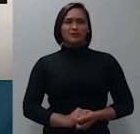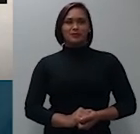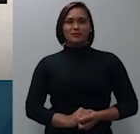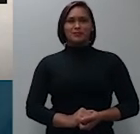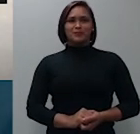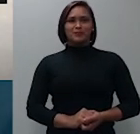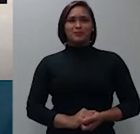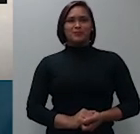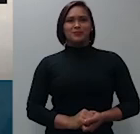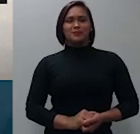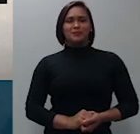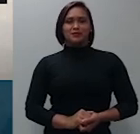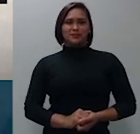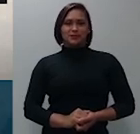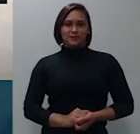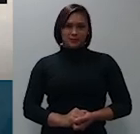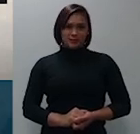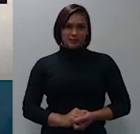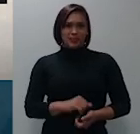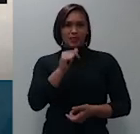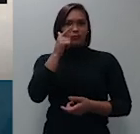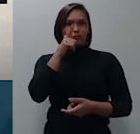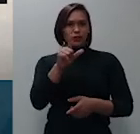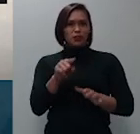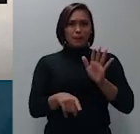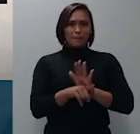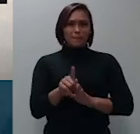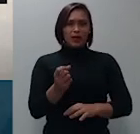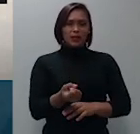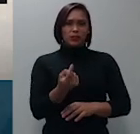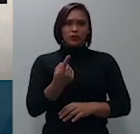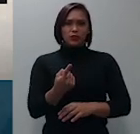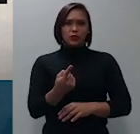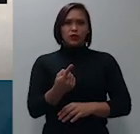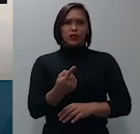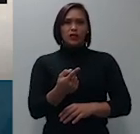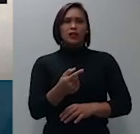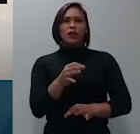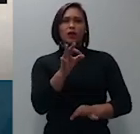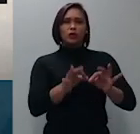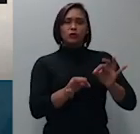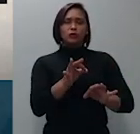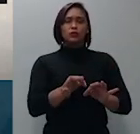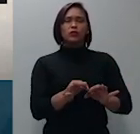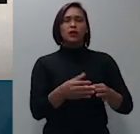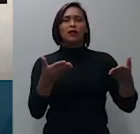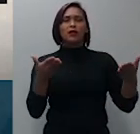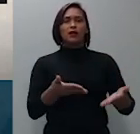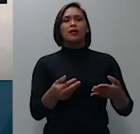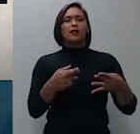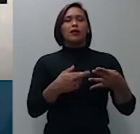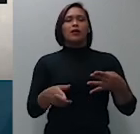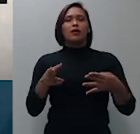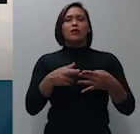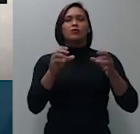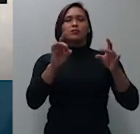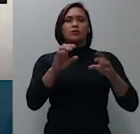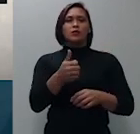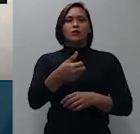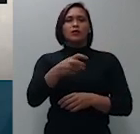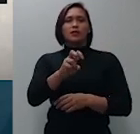seguimos chamar julgamento agora o recurso especial 1 566